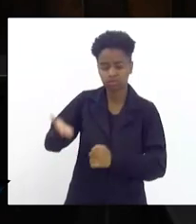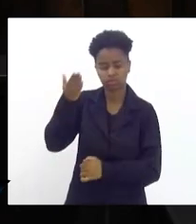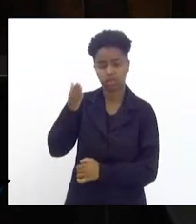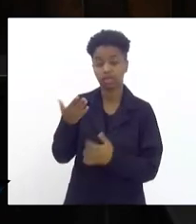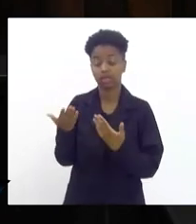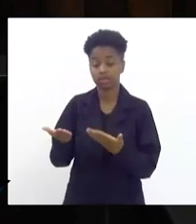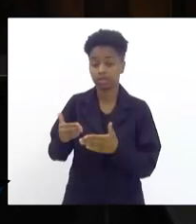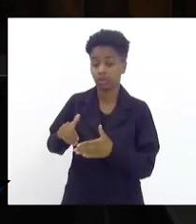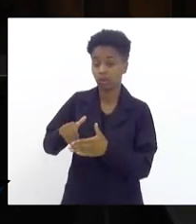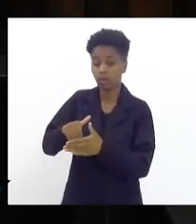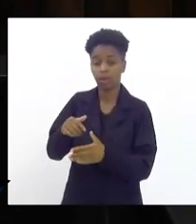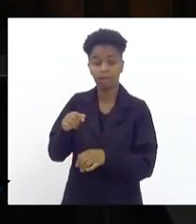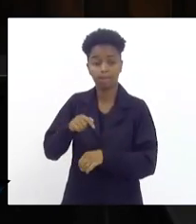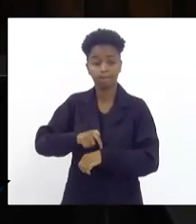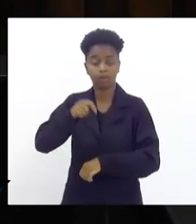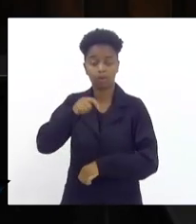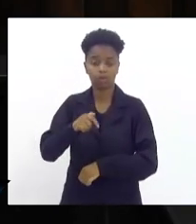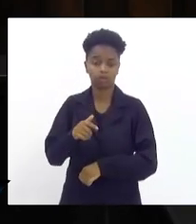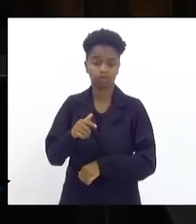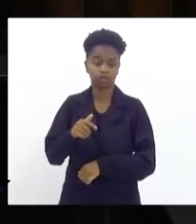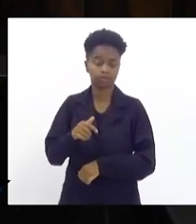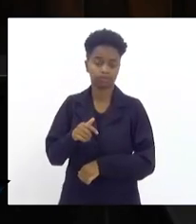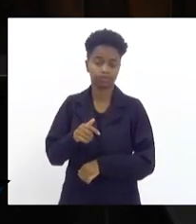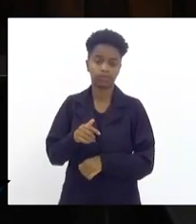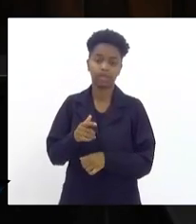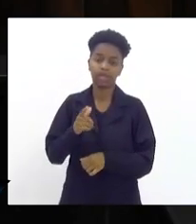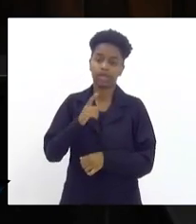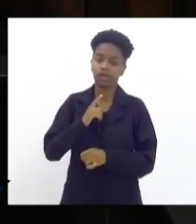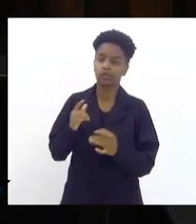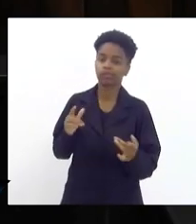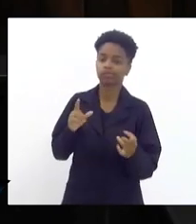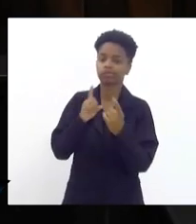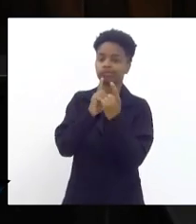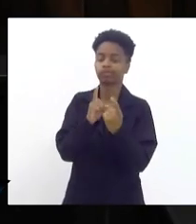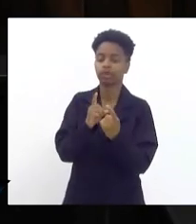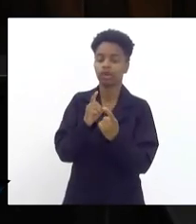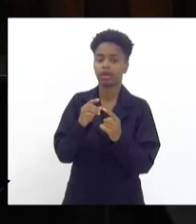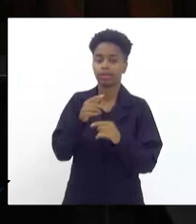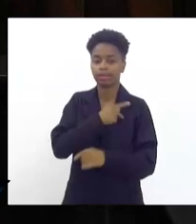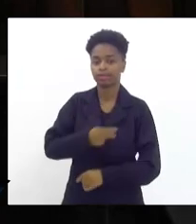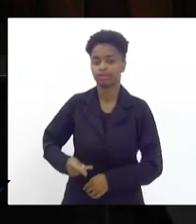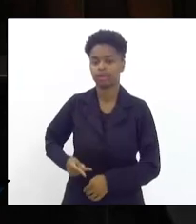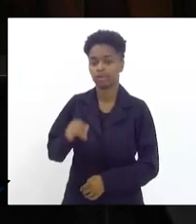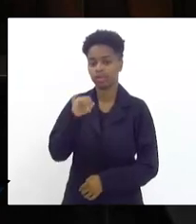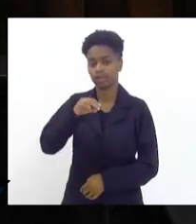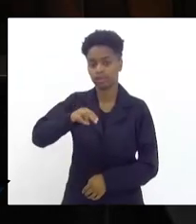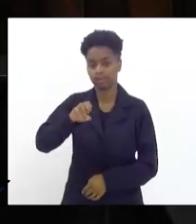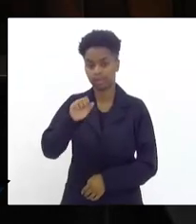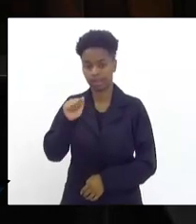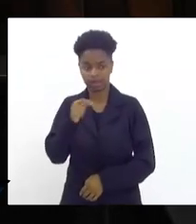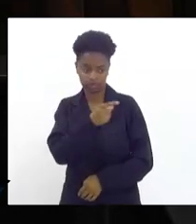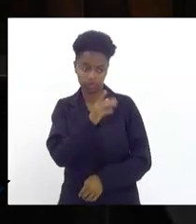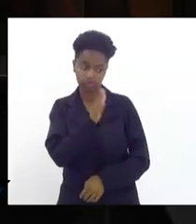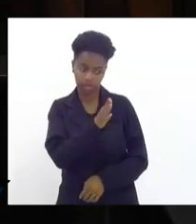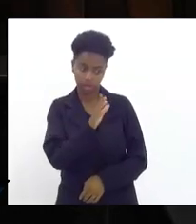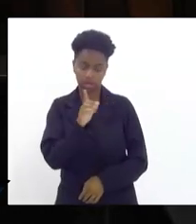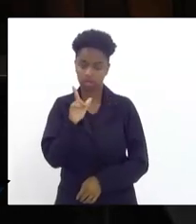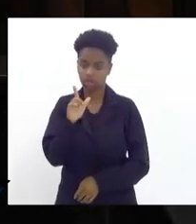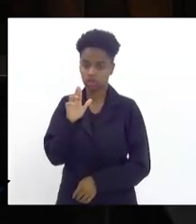Recentemente, estive com o presidente do INEA lá no pátio de Esquara, Lucinha, onde você já teve uma vez,